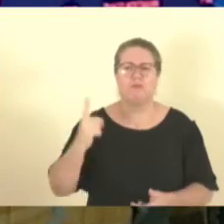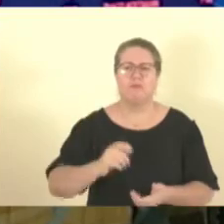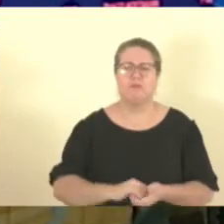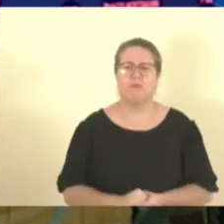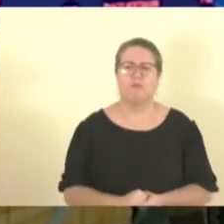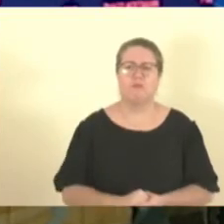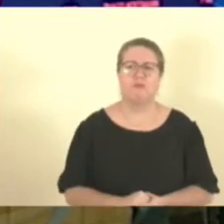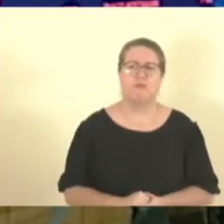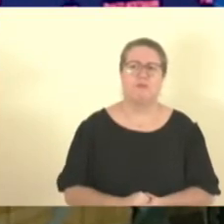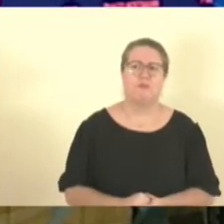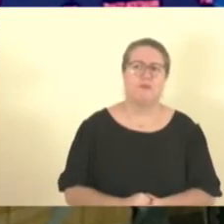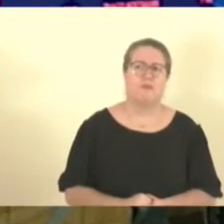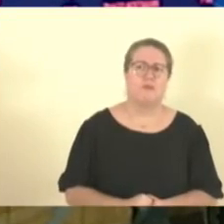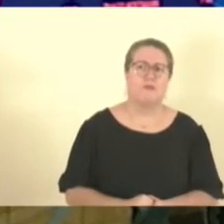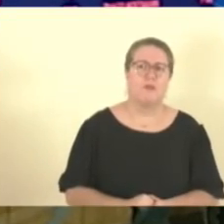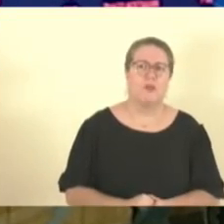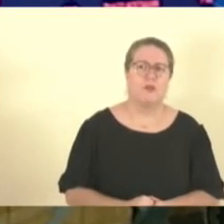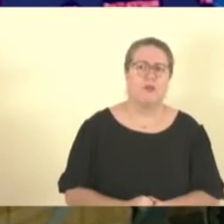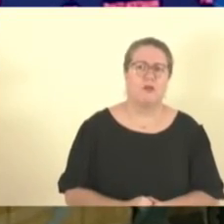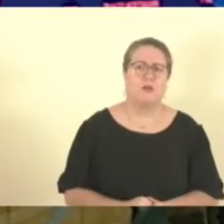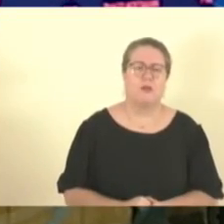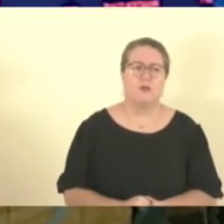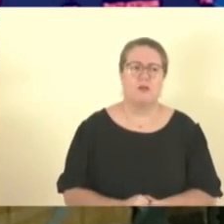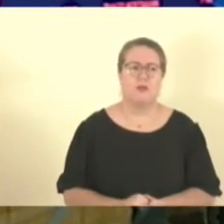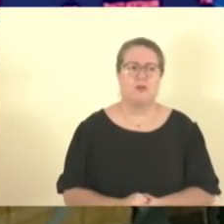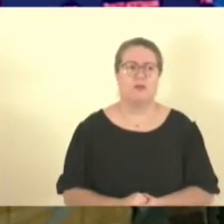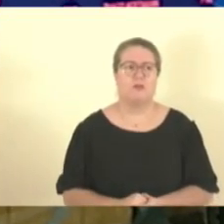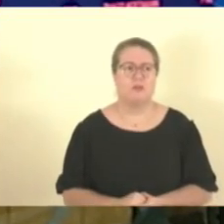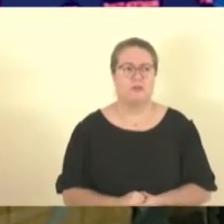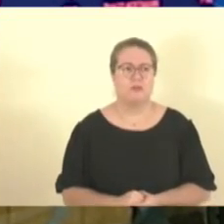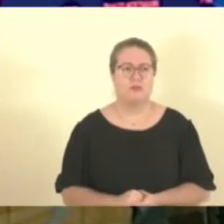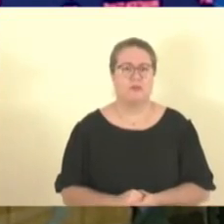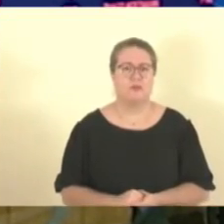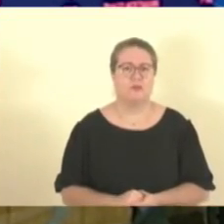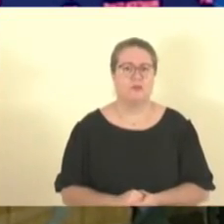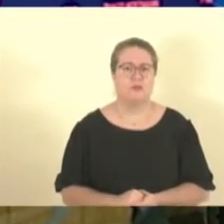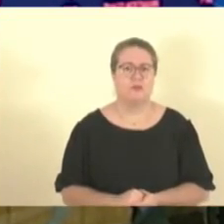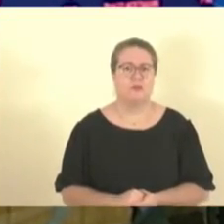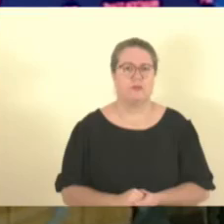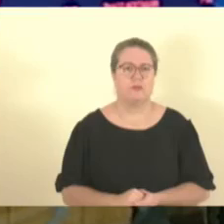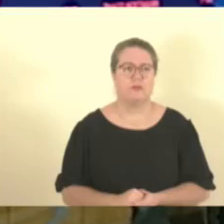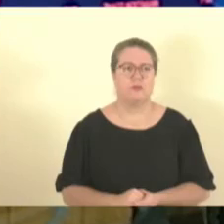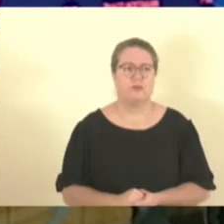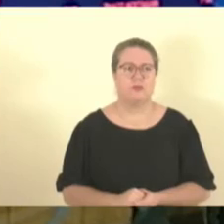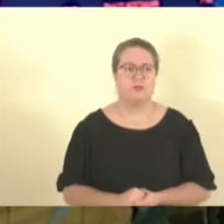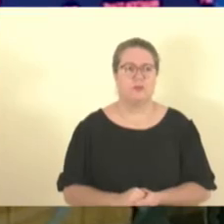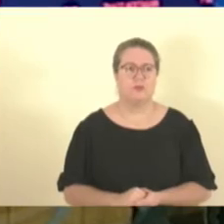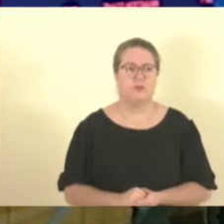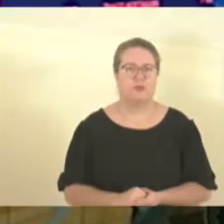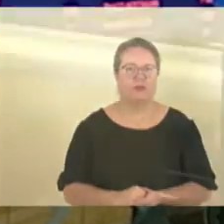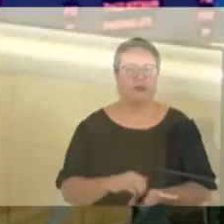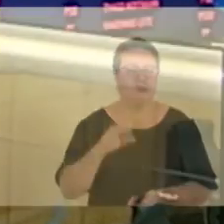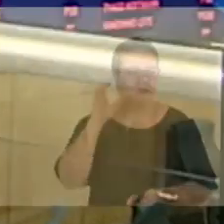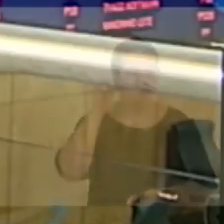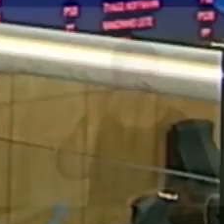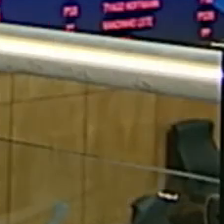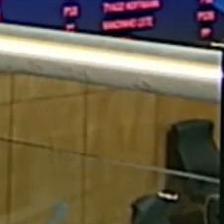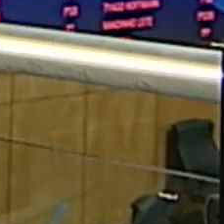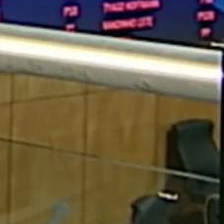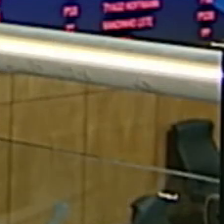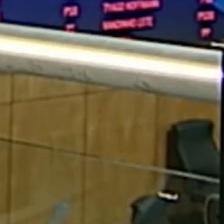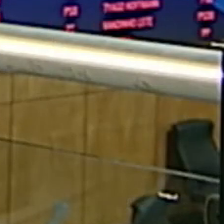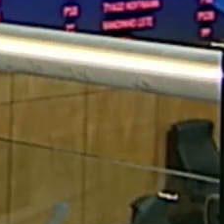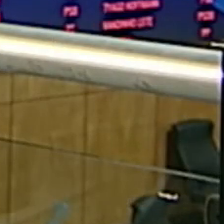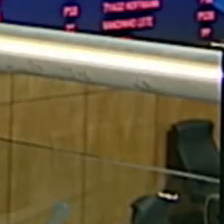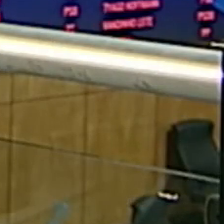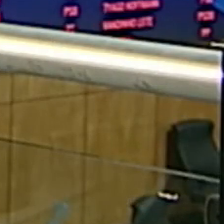no município de Itapemirim. Mais informações sobre a sessão de hoje, sobre os discursos dos deputados ao longo da sessão,